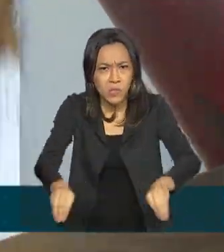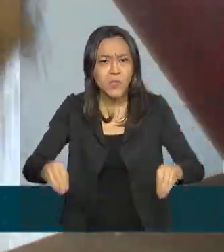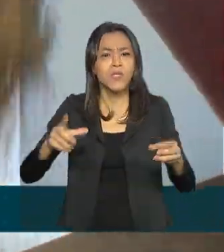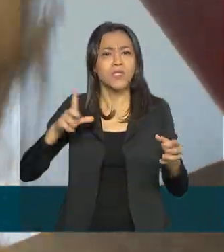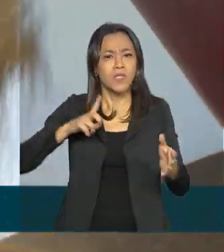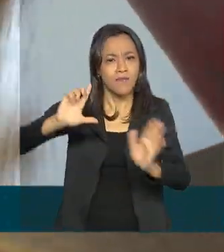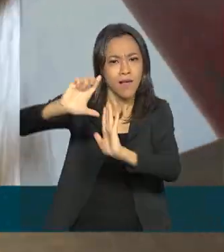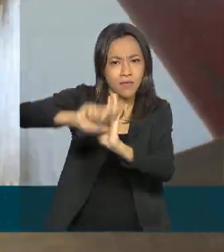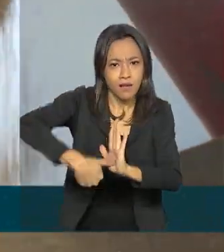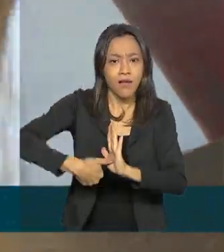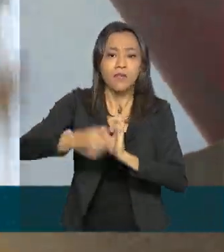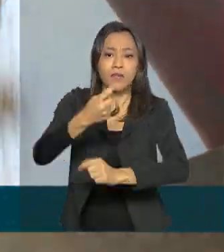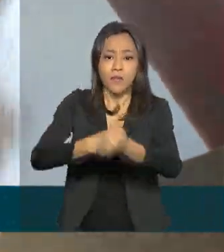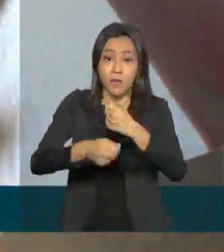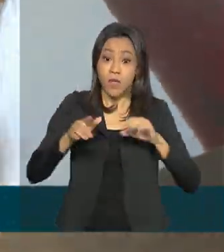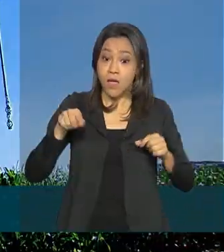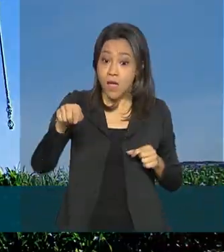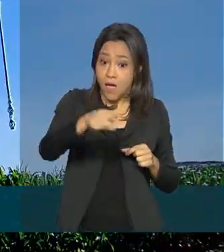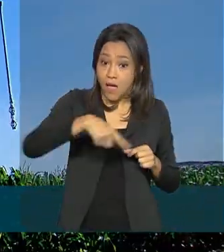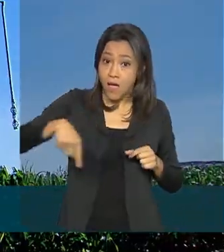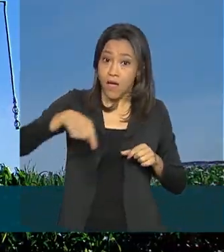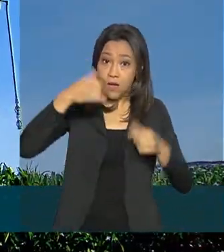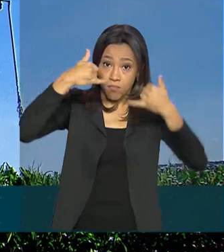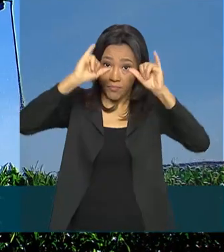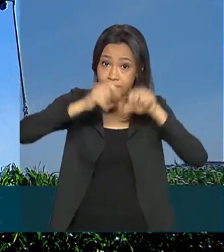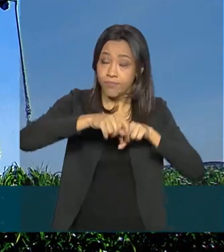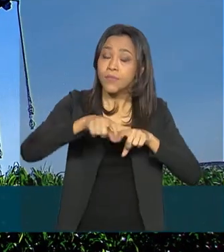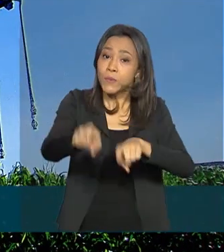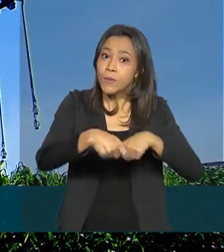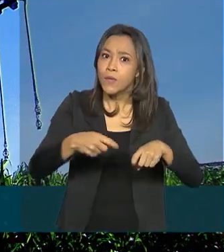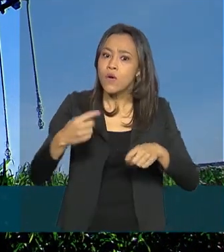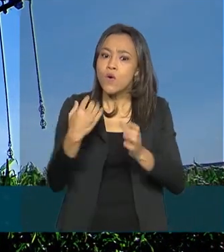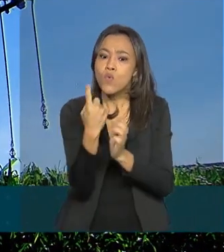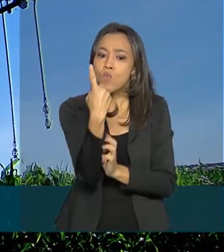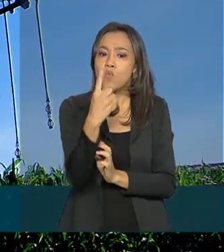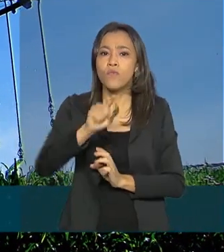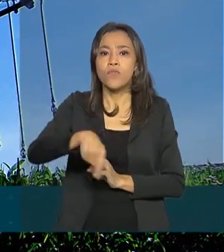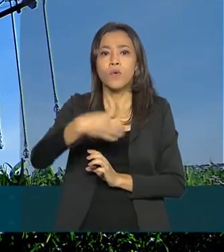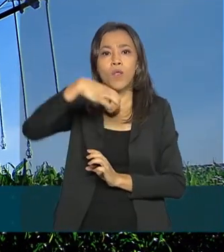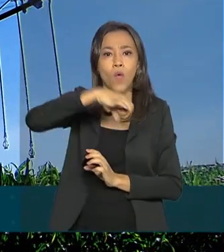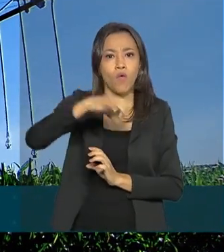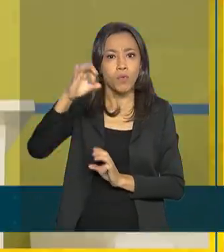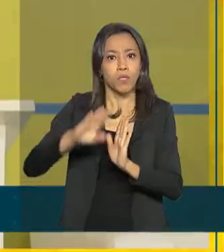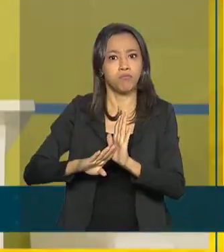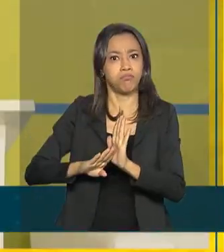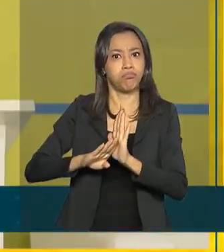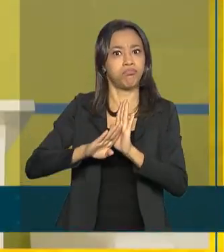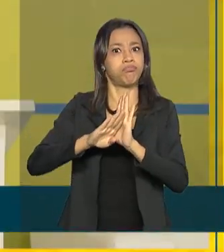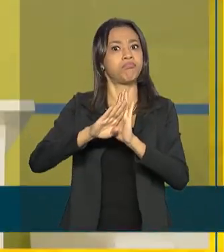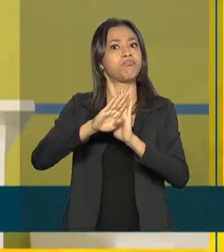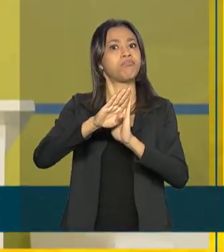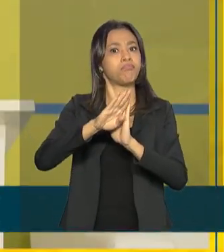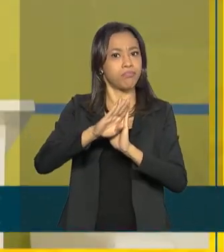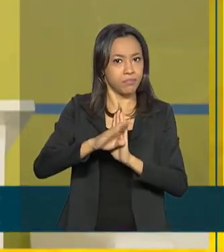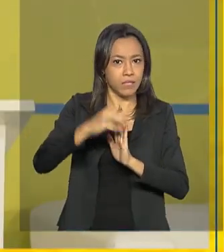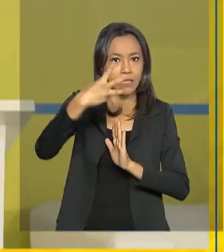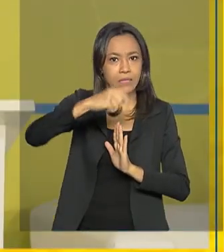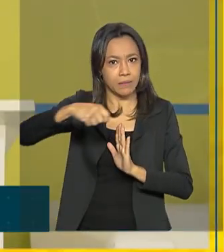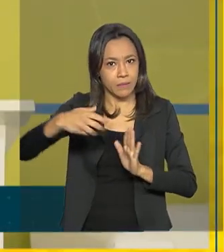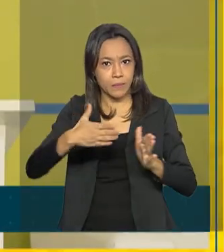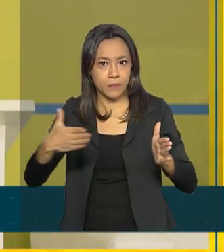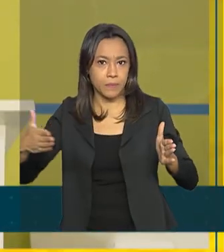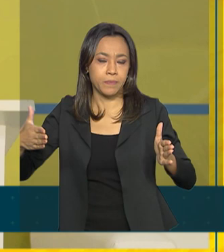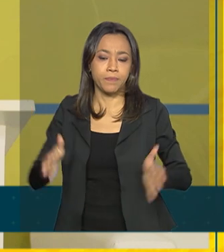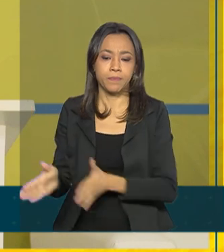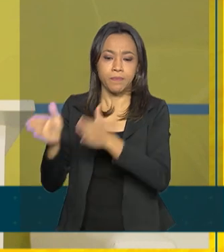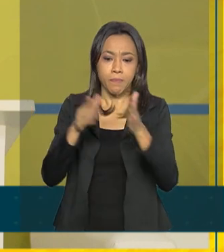retração, a agropecuária cresceu 1,9% no primeiro trimestre. Preparamos todas as condições